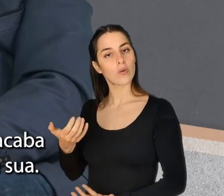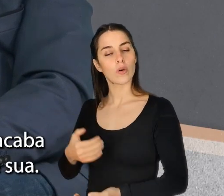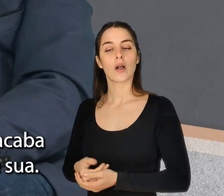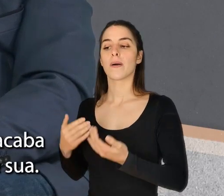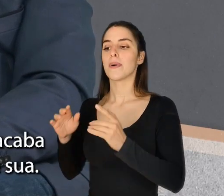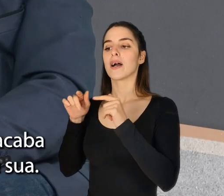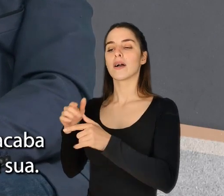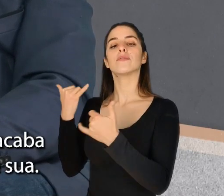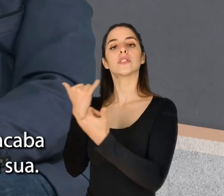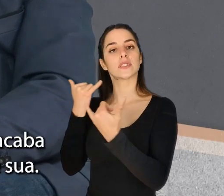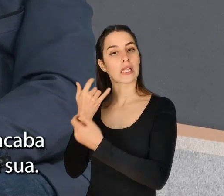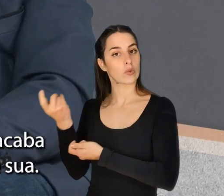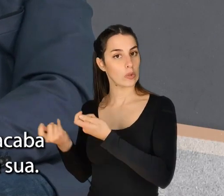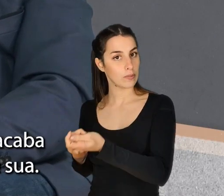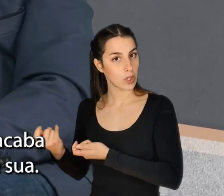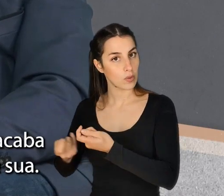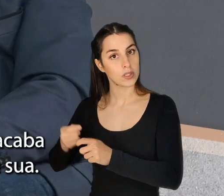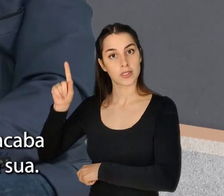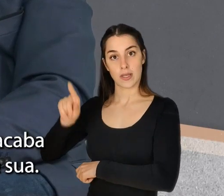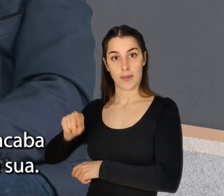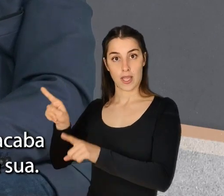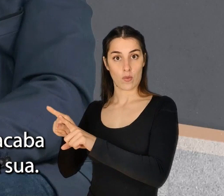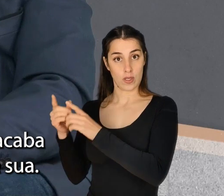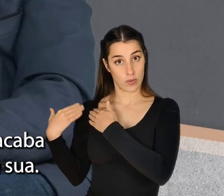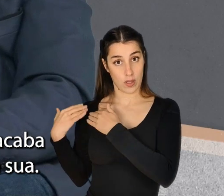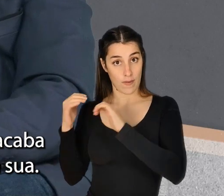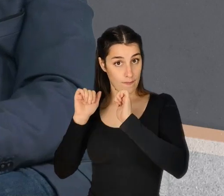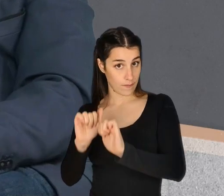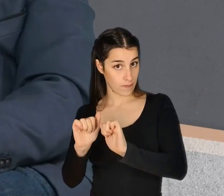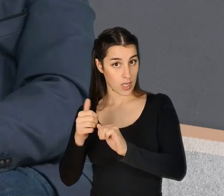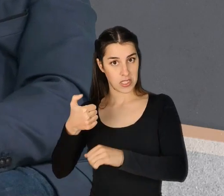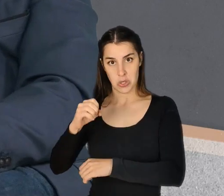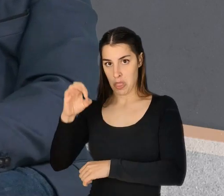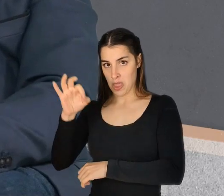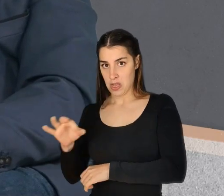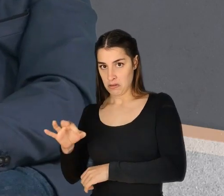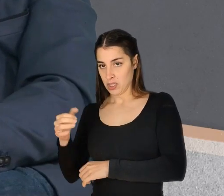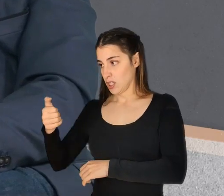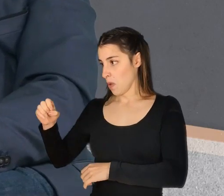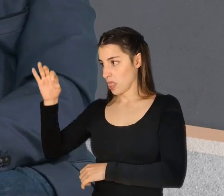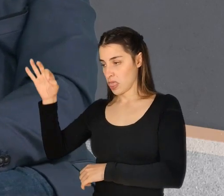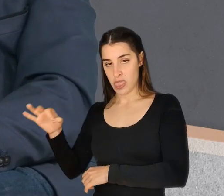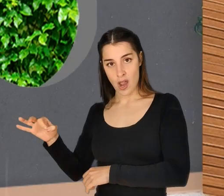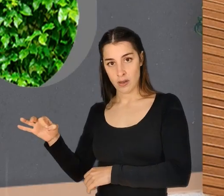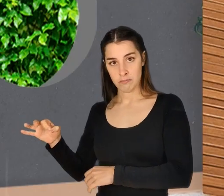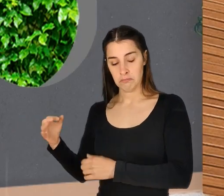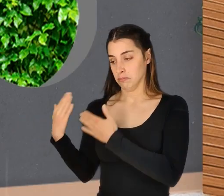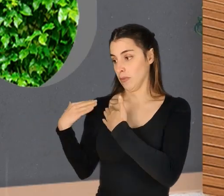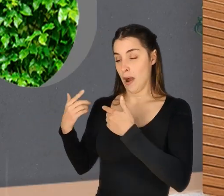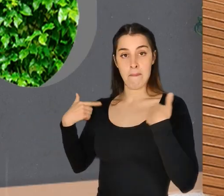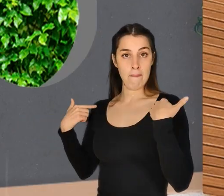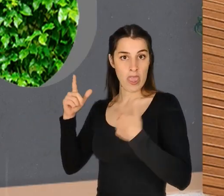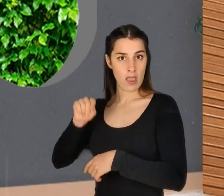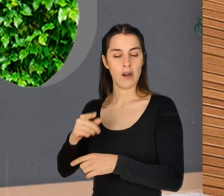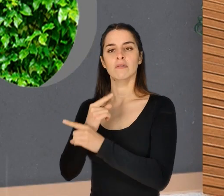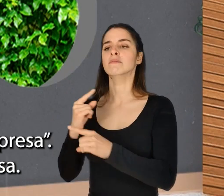Mas essa felicidade dos colaboradores acaba por ser também uma responsabilidade sua. Punhas que é isto 50-50? Ou porque